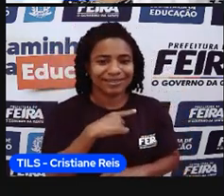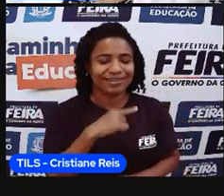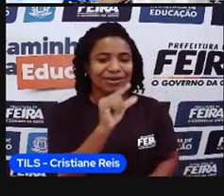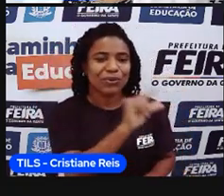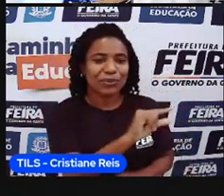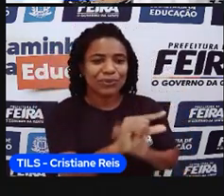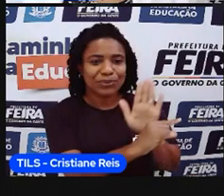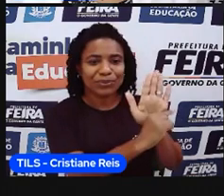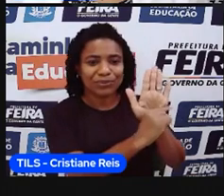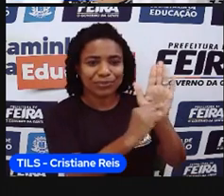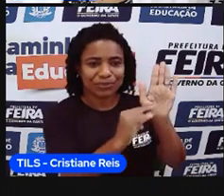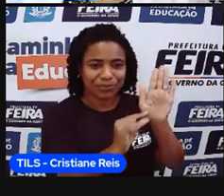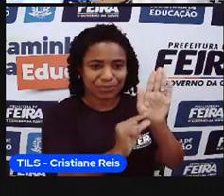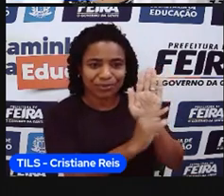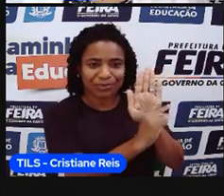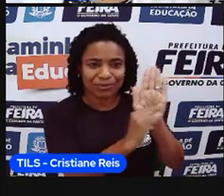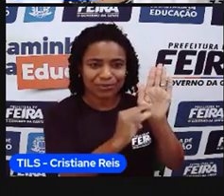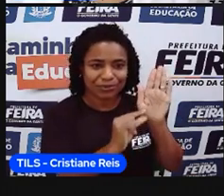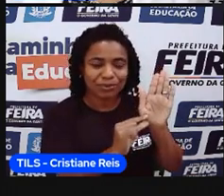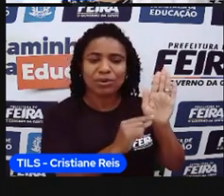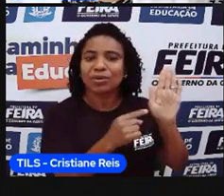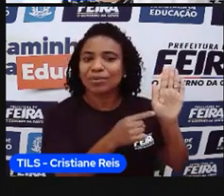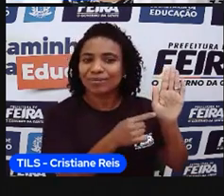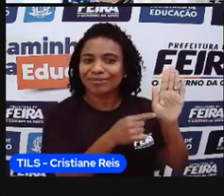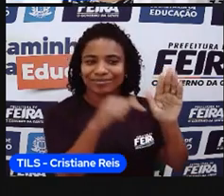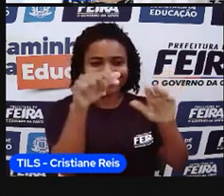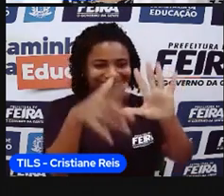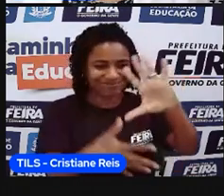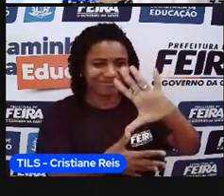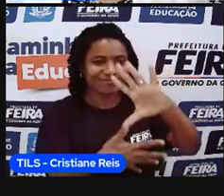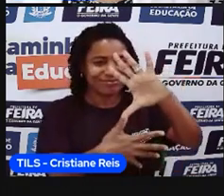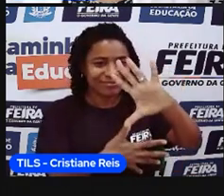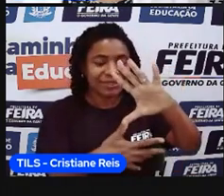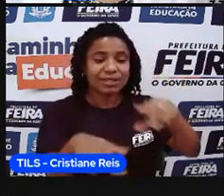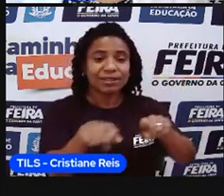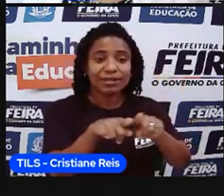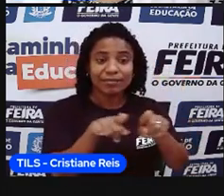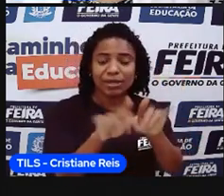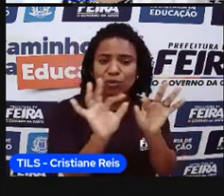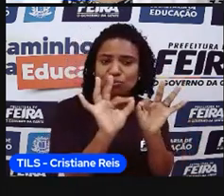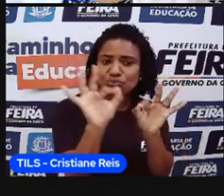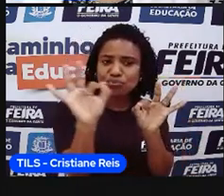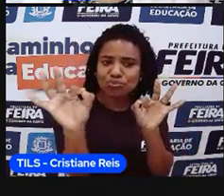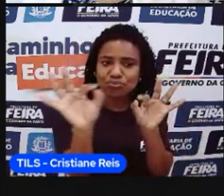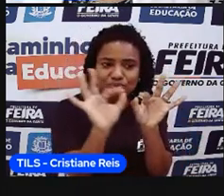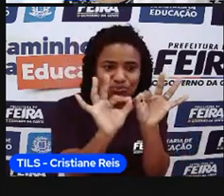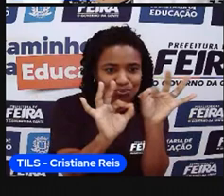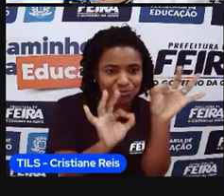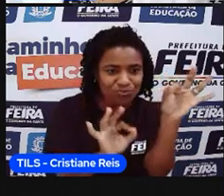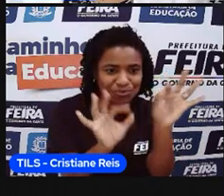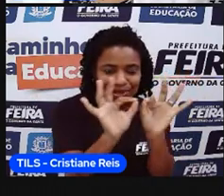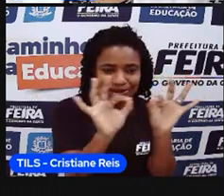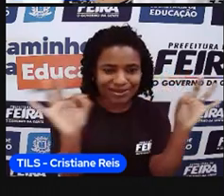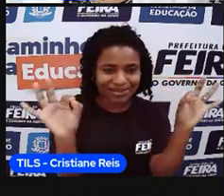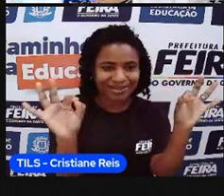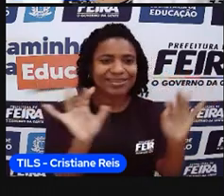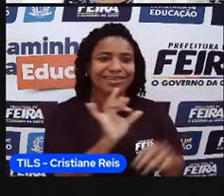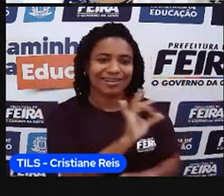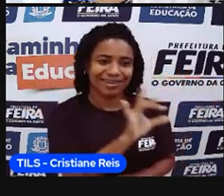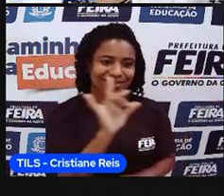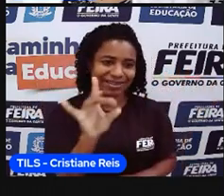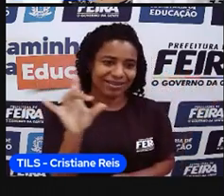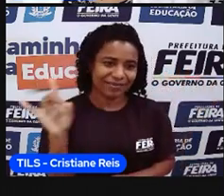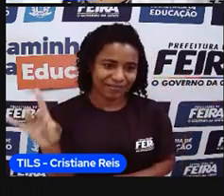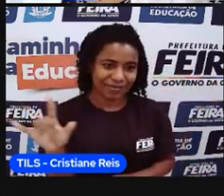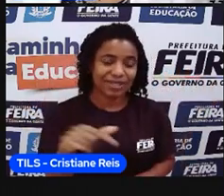explica os fenômenos que eu vou observar no mapa, e tenho a escala, ou seja, cada centímetro nesse mapa equivale